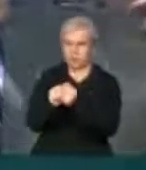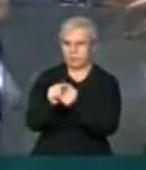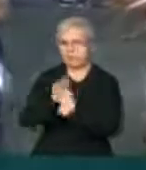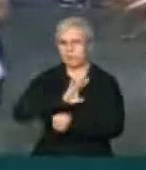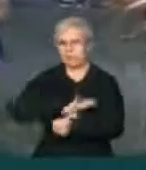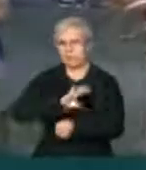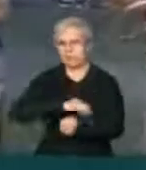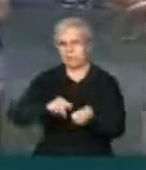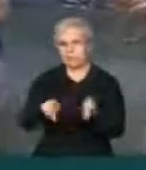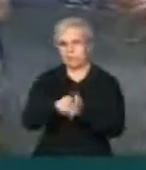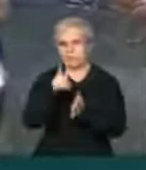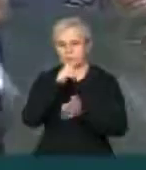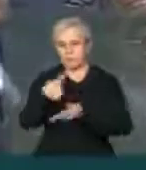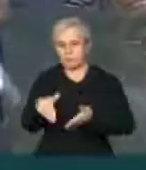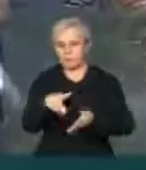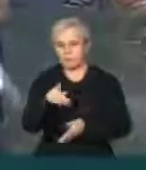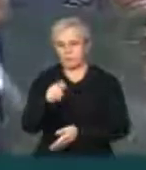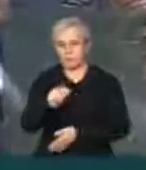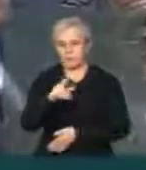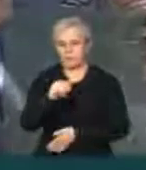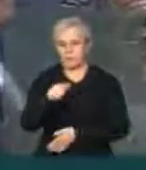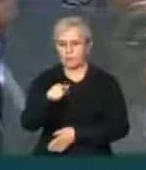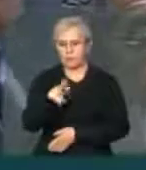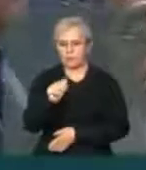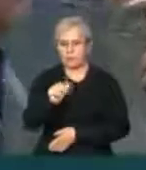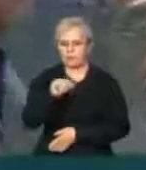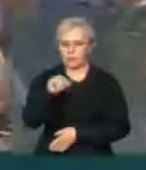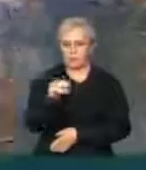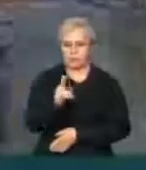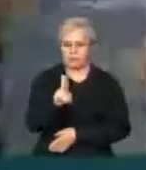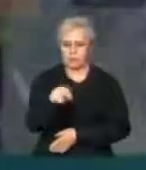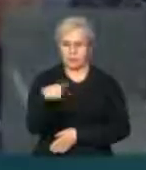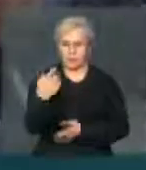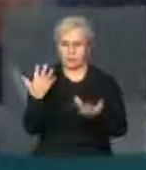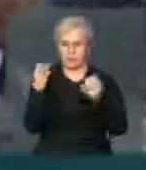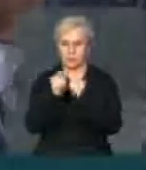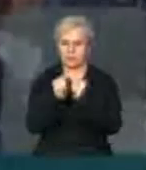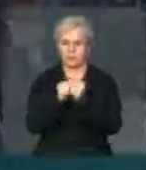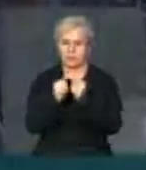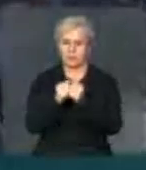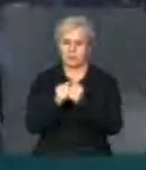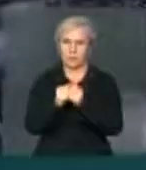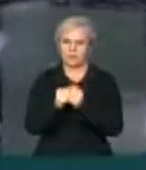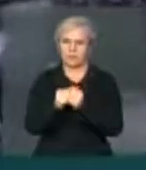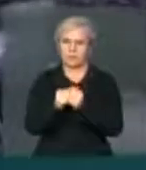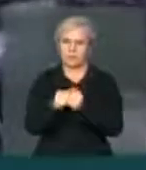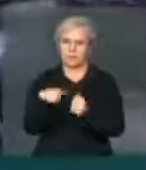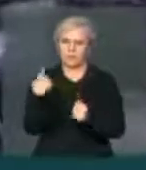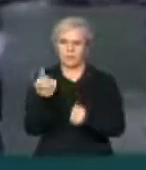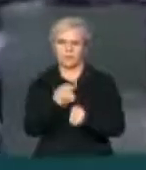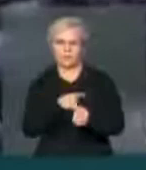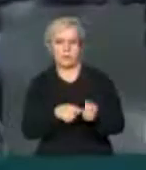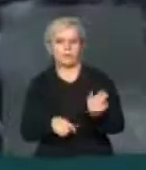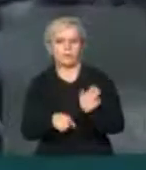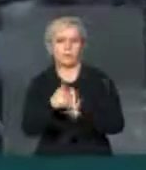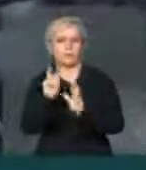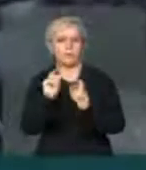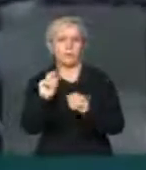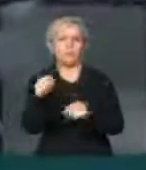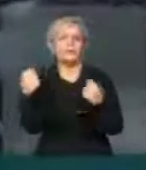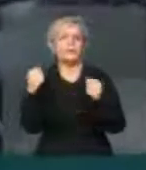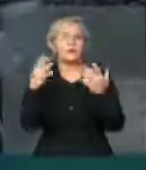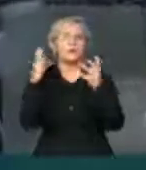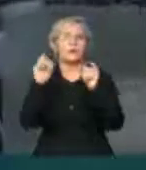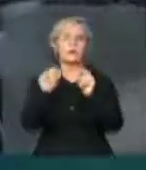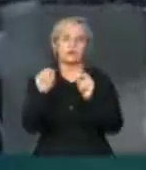Paraguaçu. Portanto, neste momento em que comemoramos 165 anos, Maragogipano se impõe uma pergunta, o que temos a comemorar?